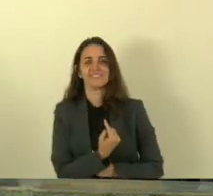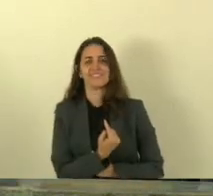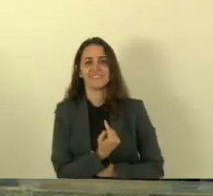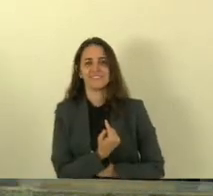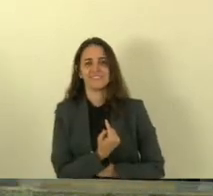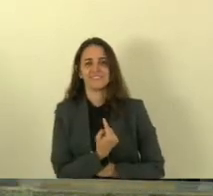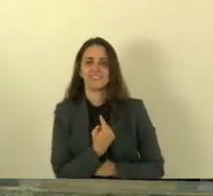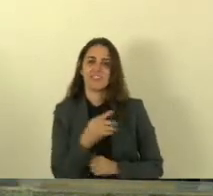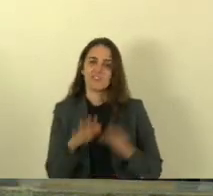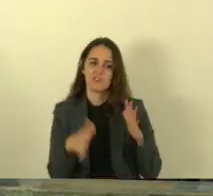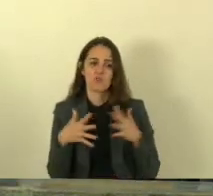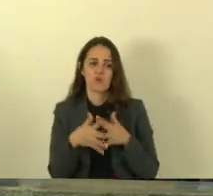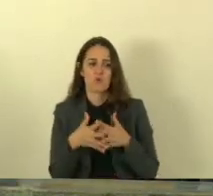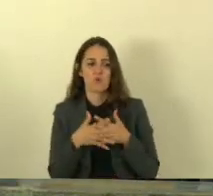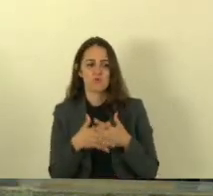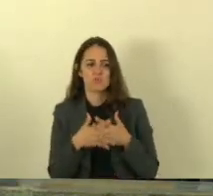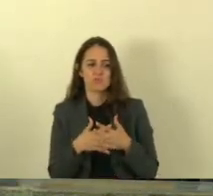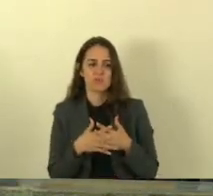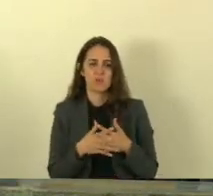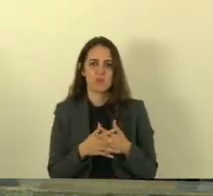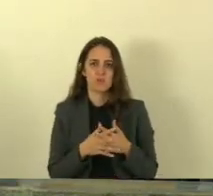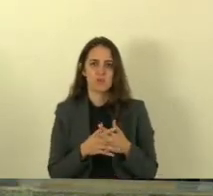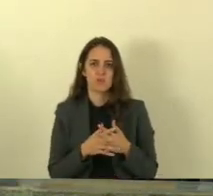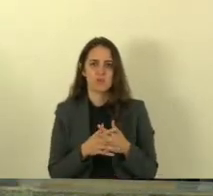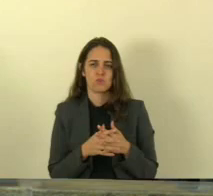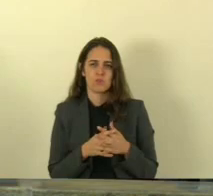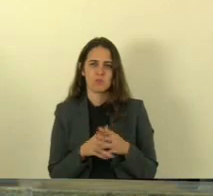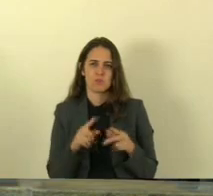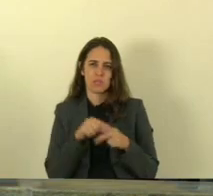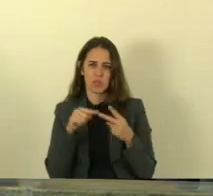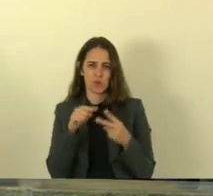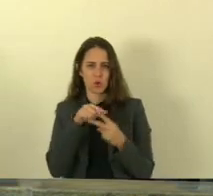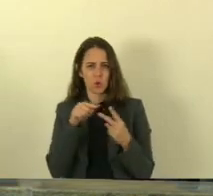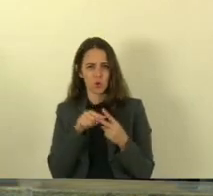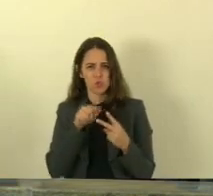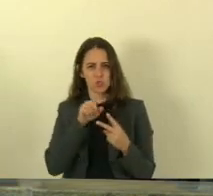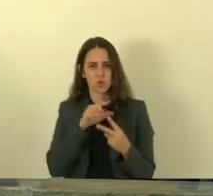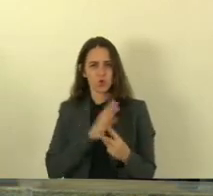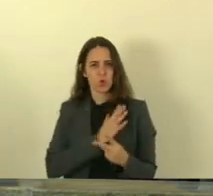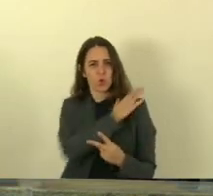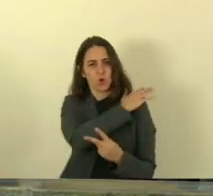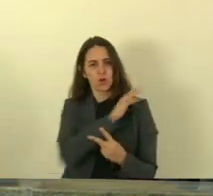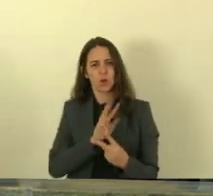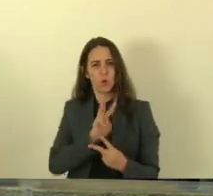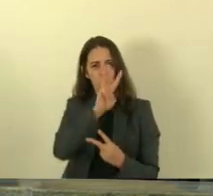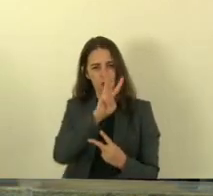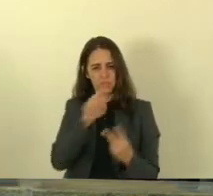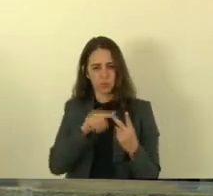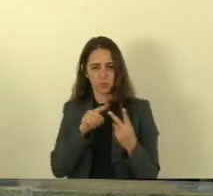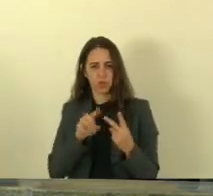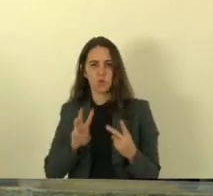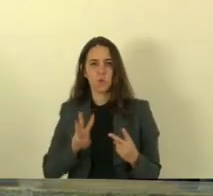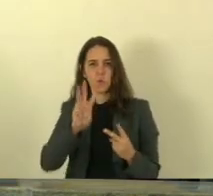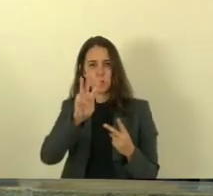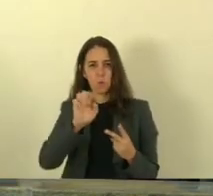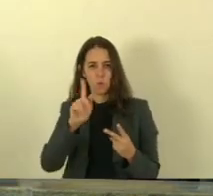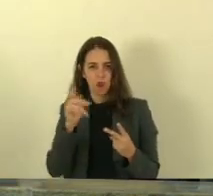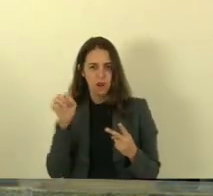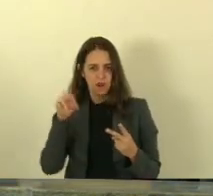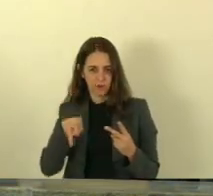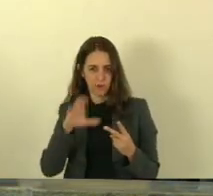aí alguma confusão coronel Wellington com Wellington Calegari né muito parecido aí a gente faz um pouquinho de confusão